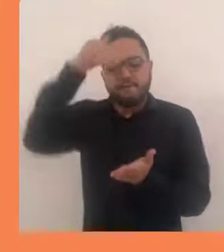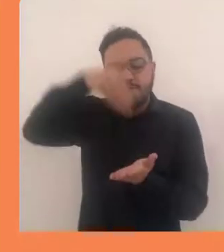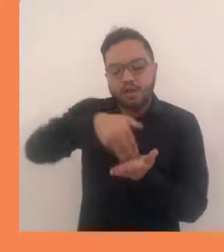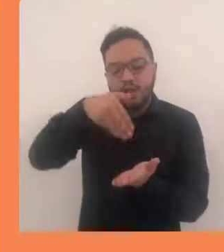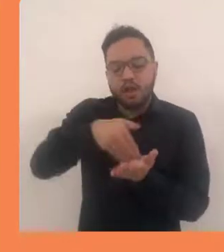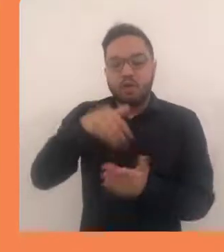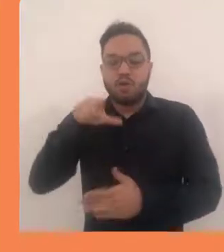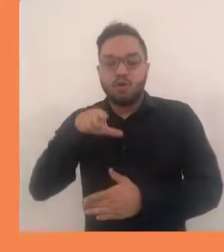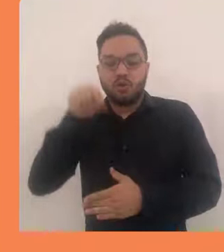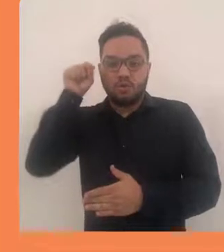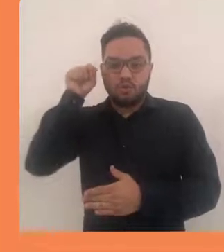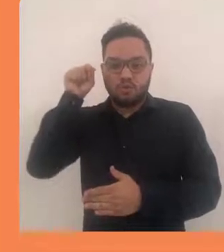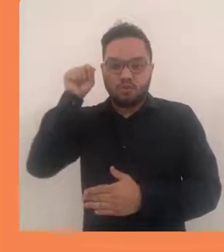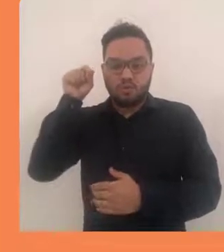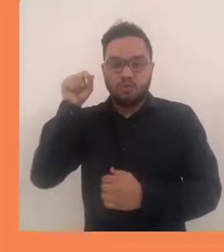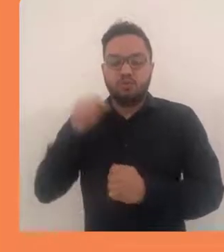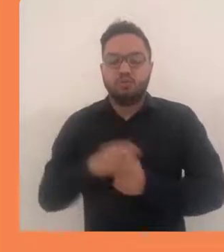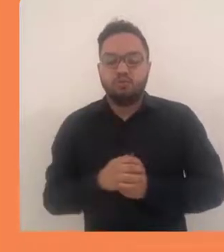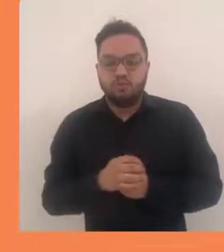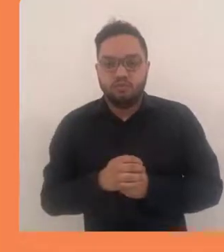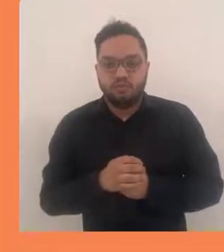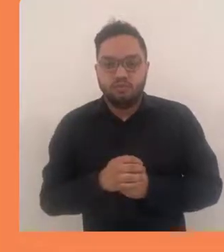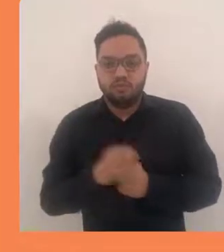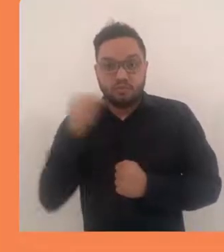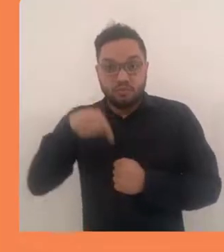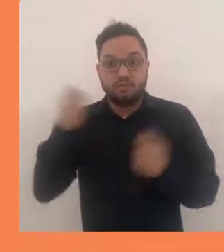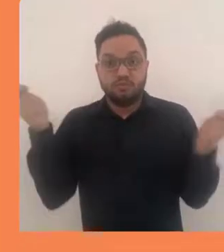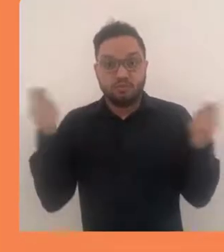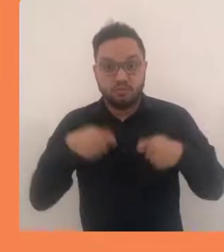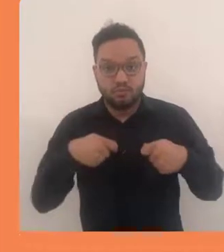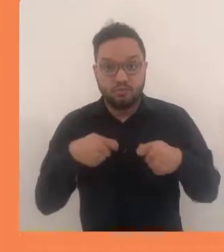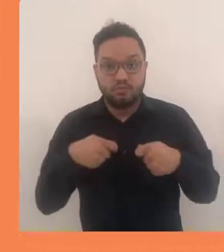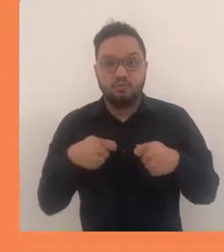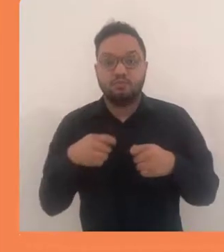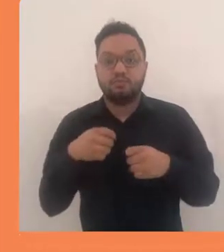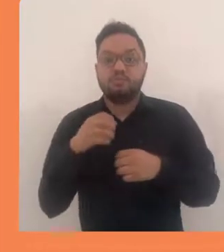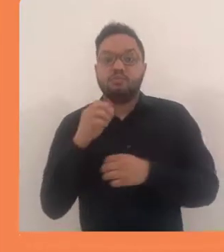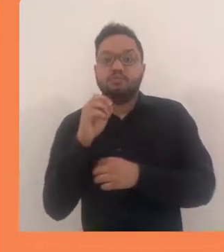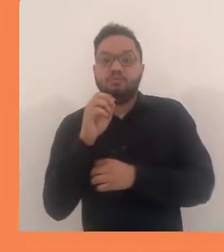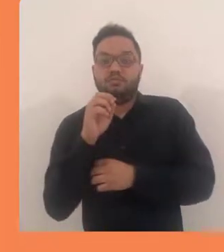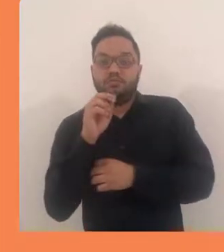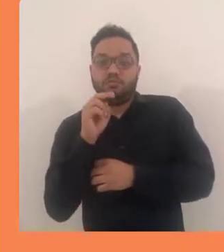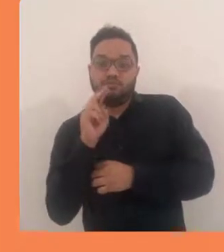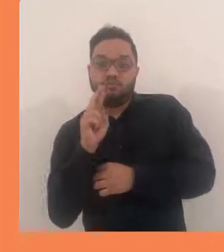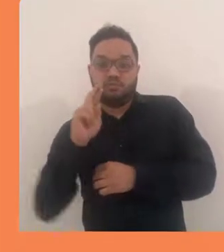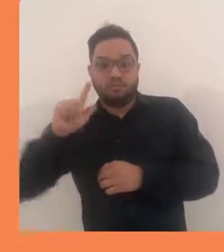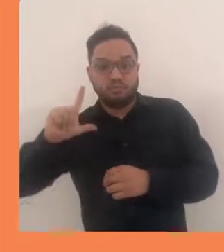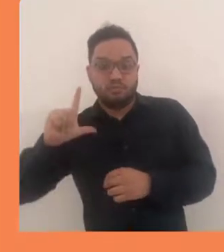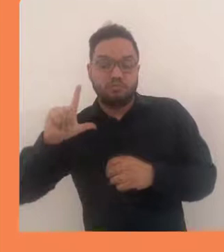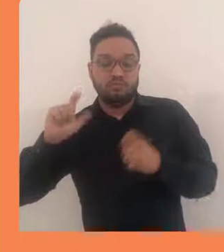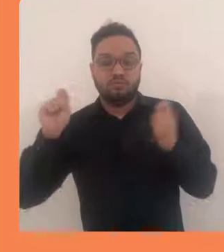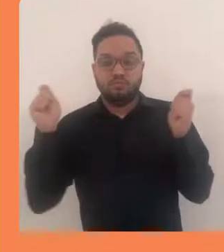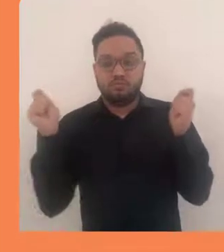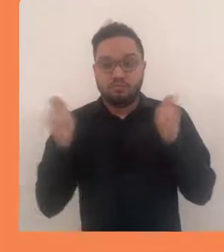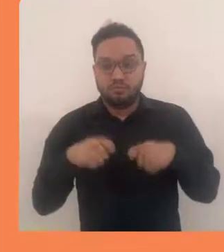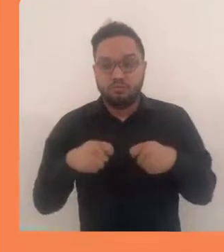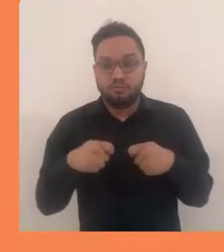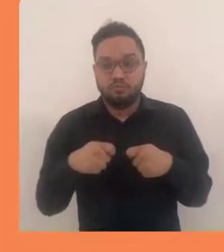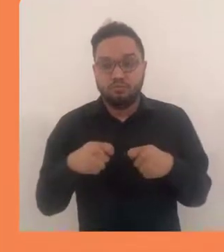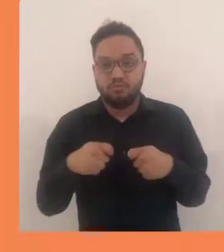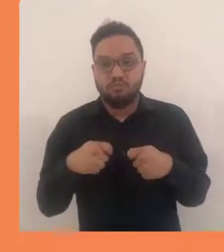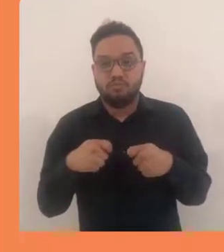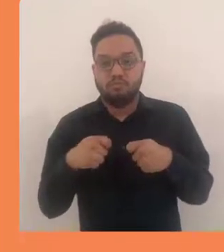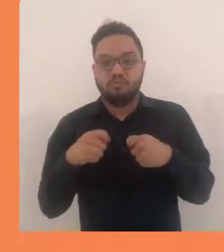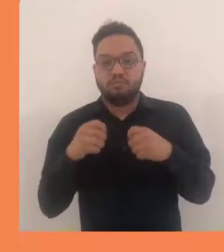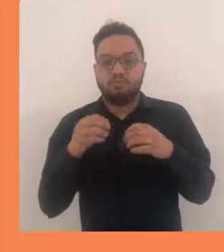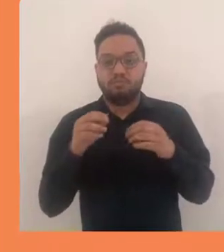atividade ou recurso e escolhemos lá no final o URL. Então aqui é